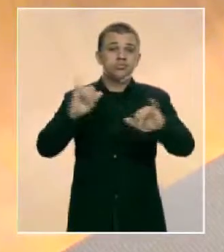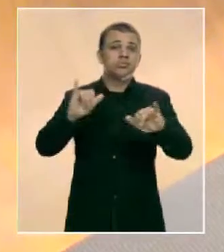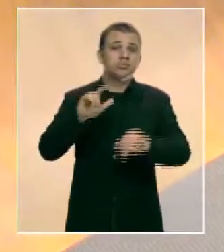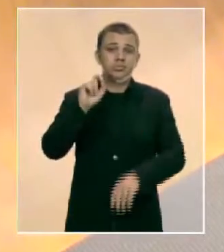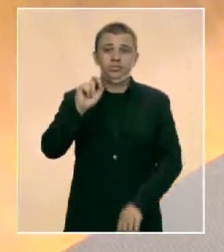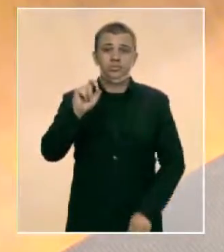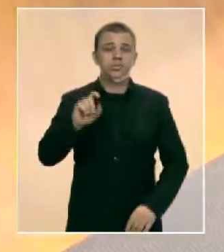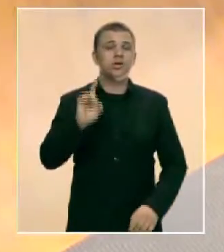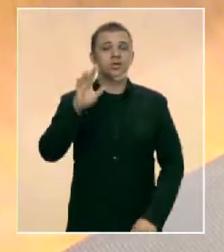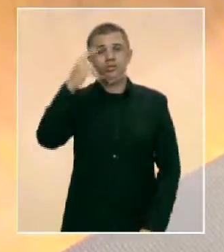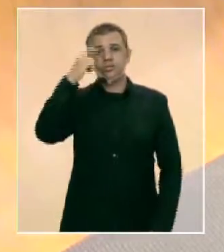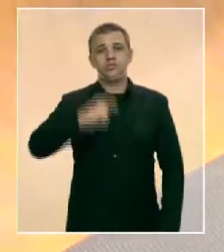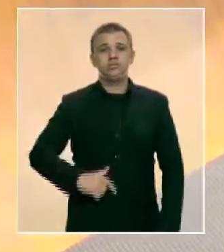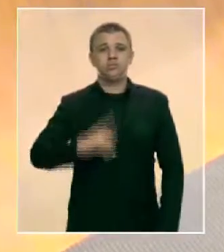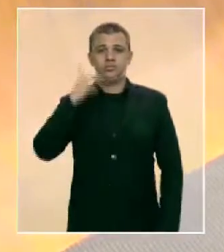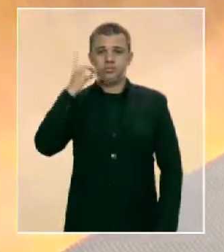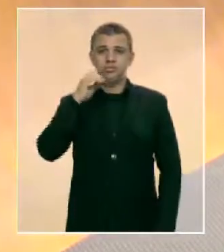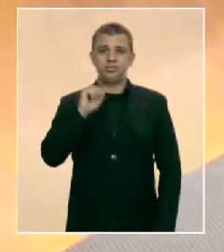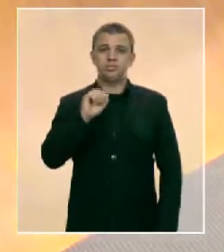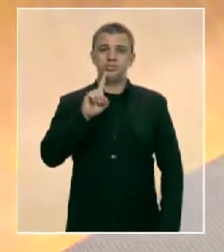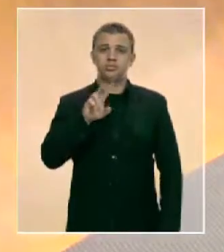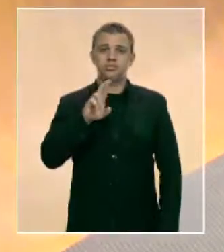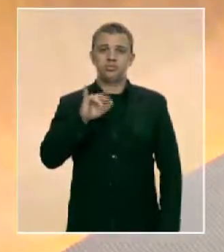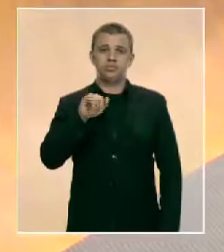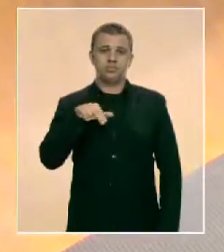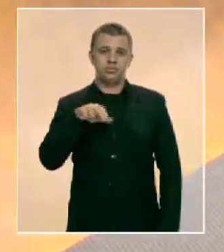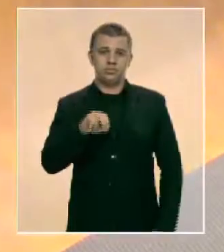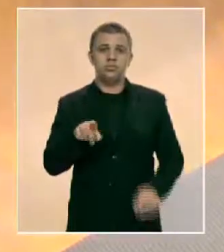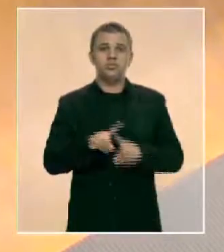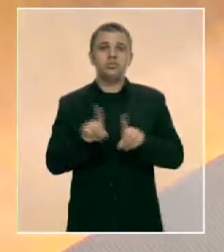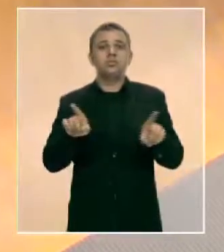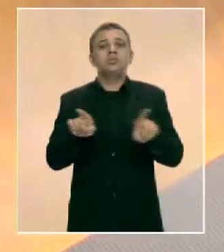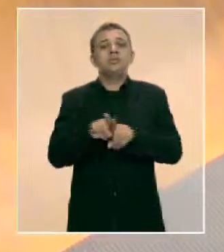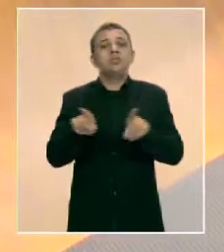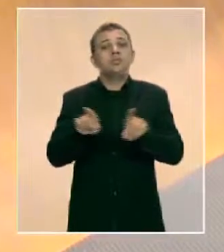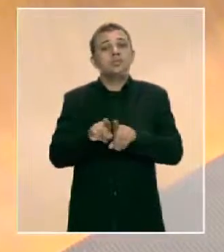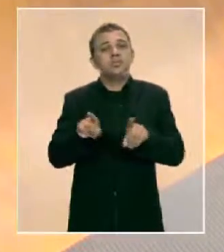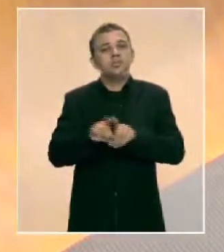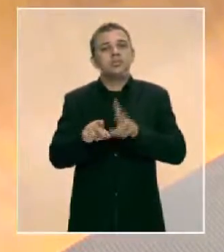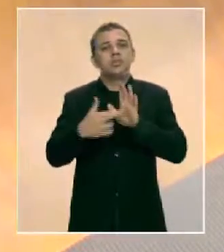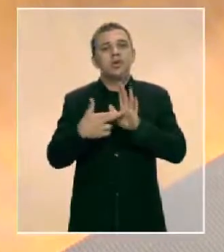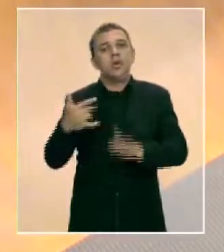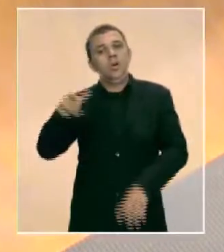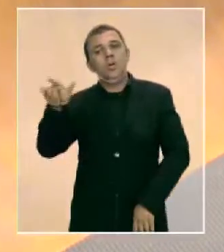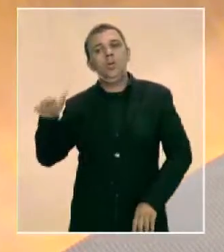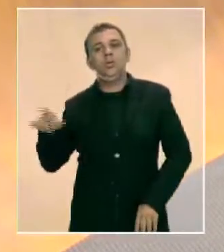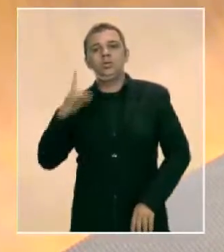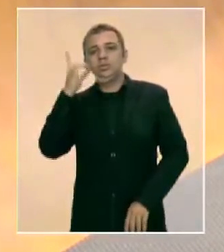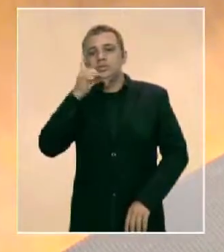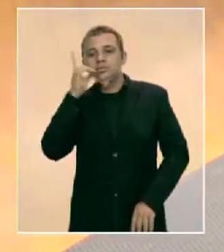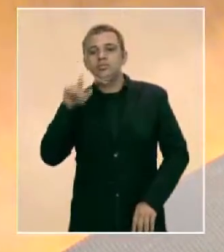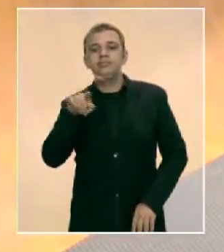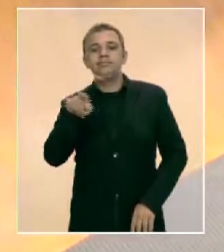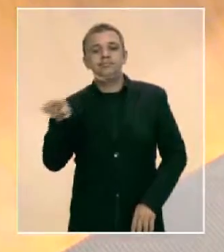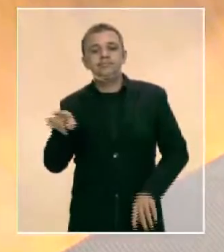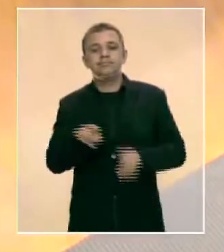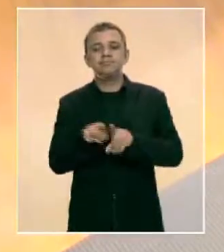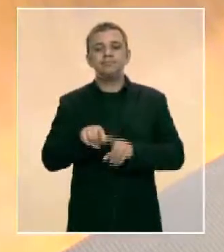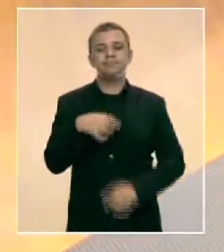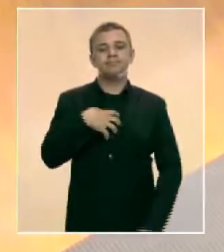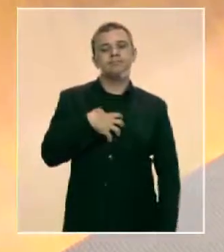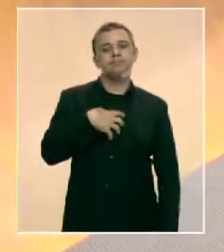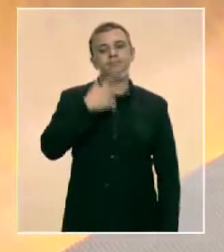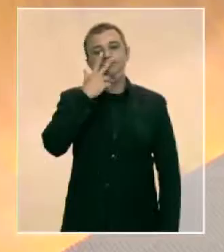como deputado Adriano Sarney, mas estou falando também em nome de outros colegas que se sentiram, talvez, vítimas de uma eventual